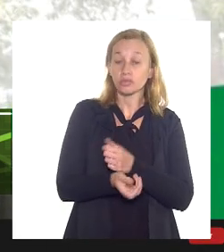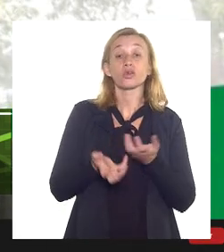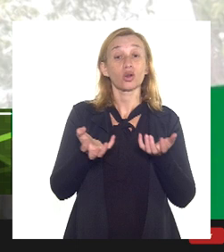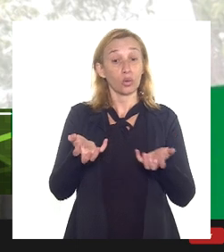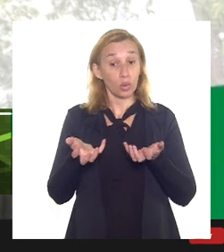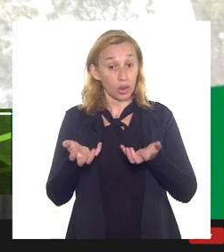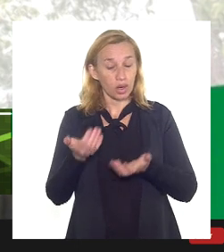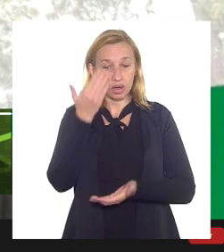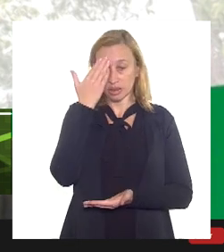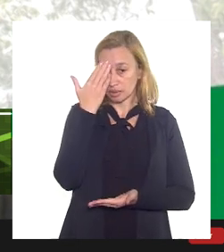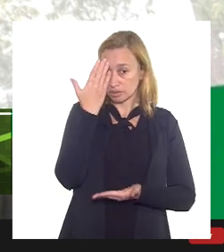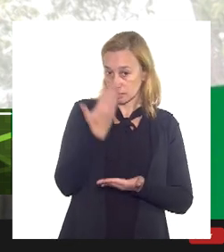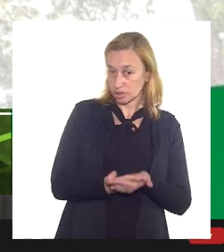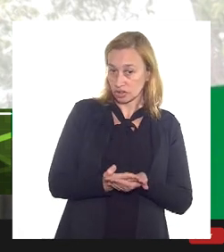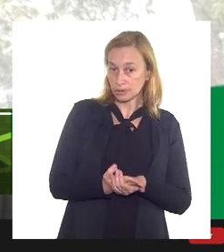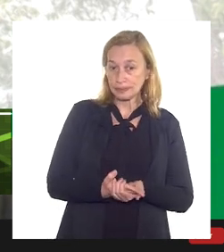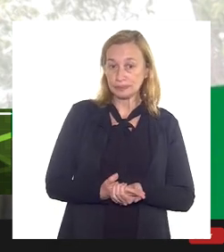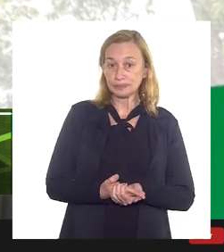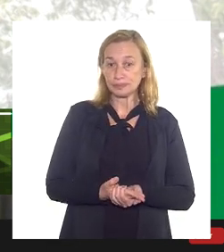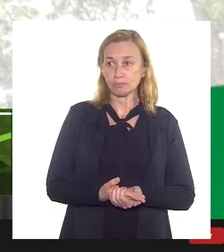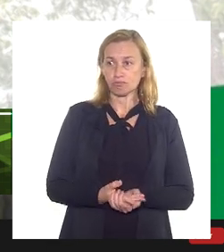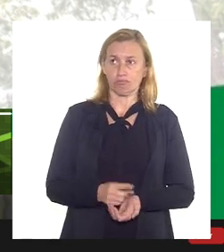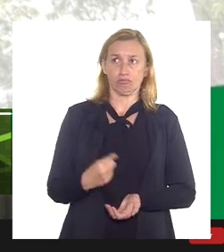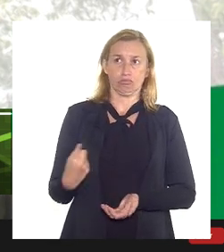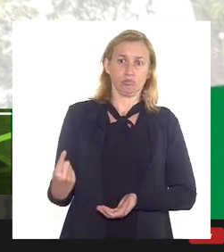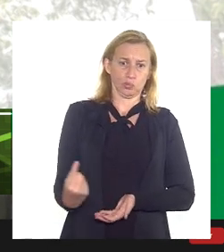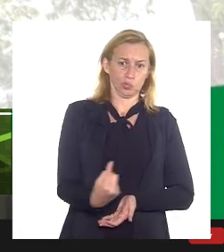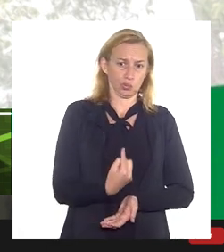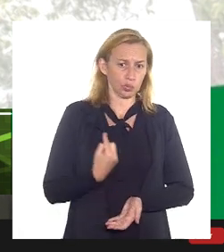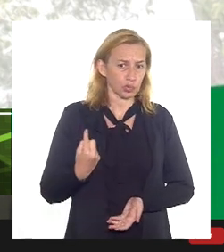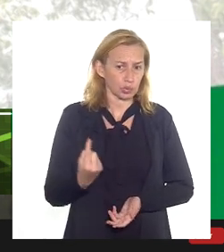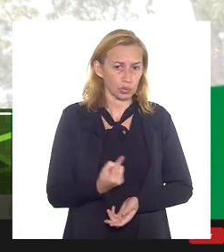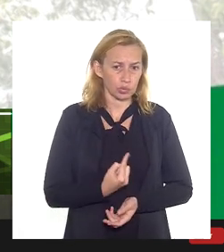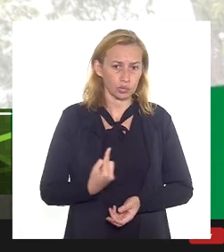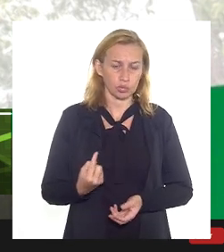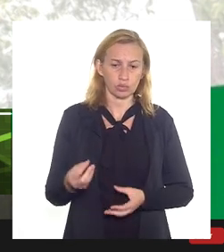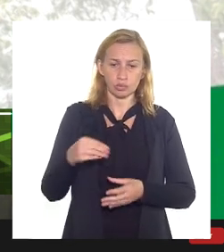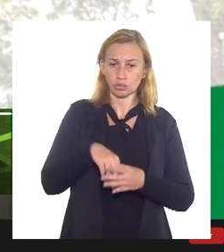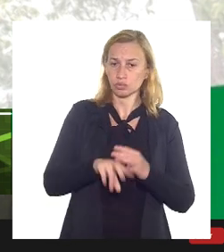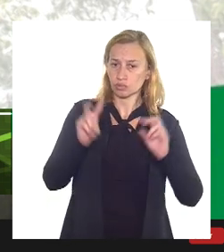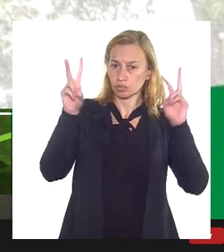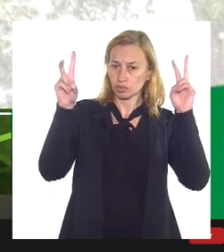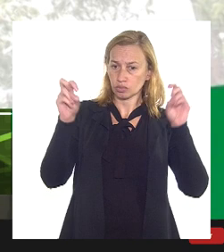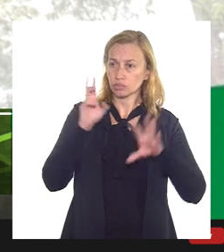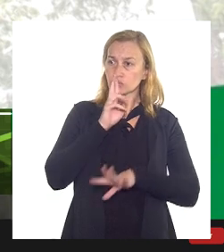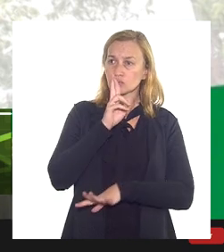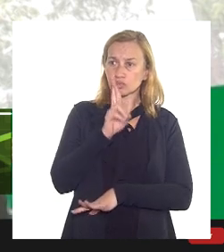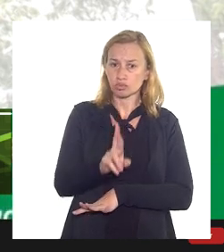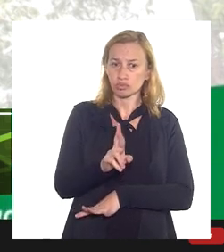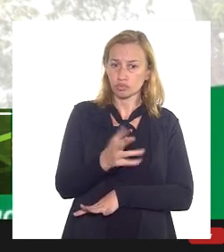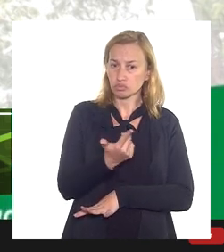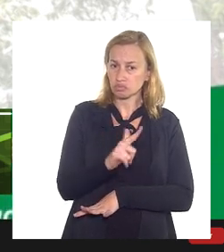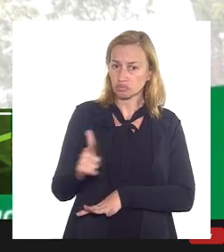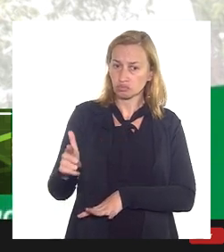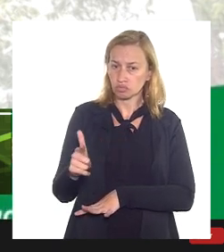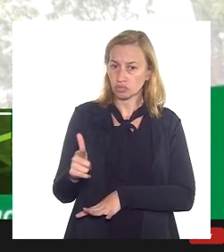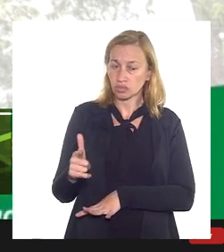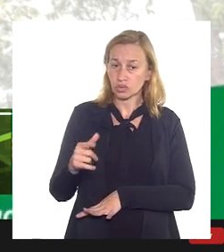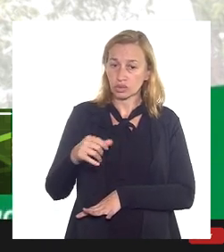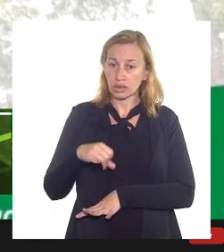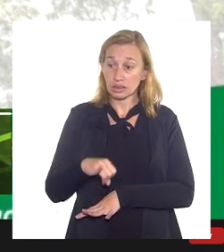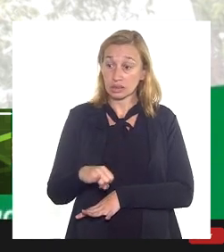crer que cabe nós não estamos nessa situação eu não tenho essa resposta se o adquirente